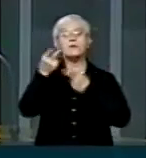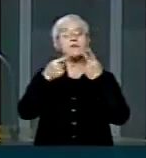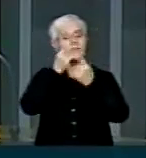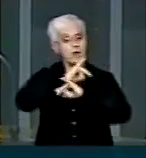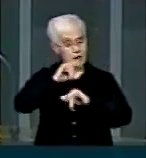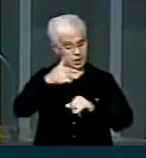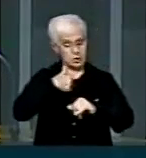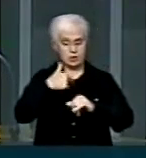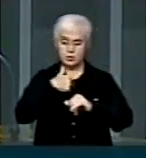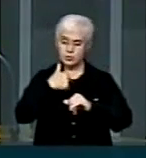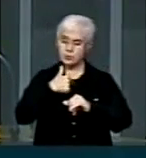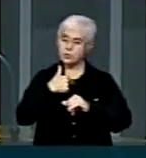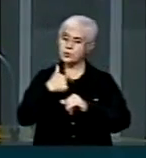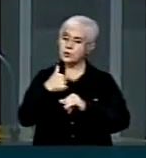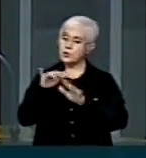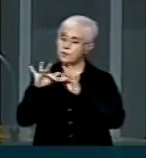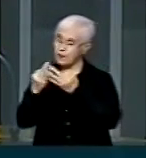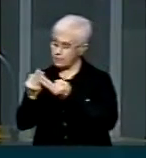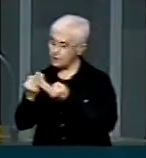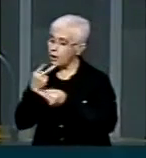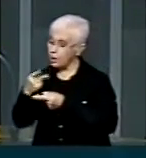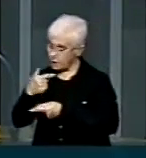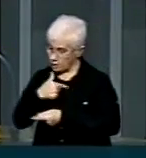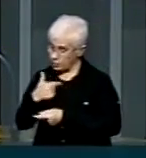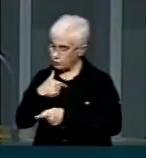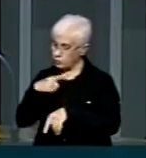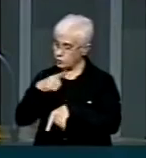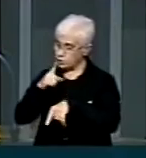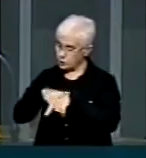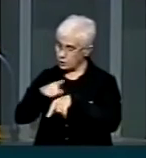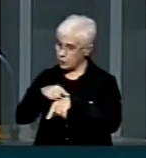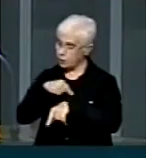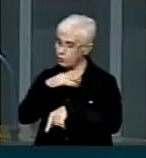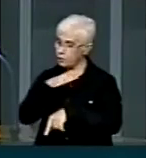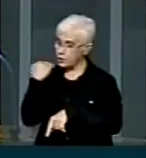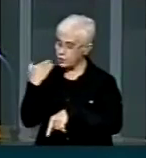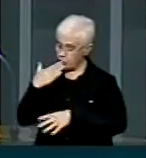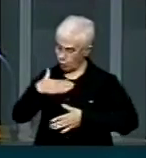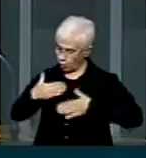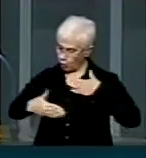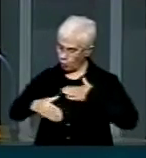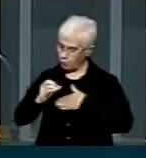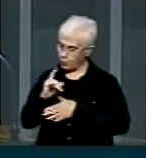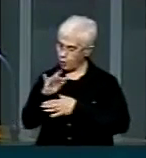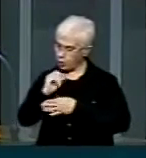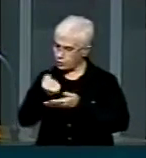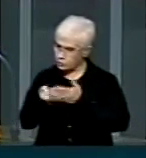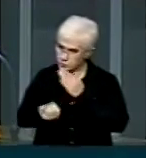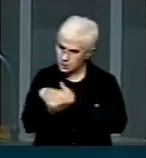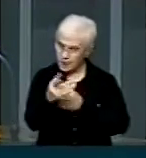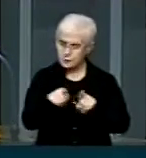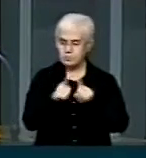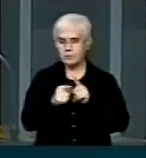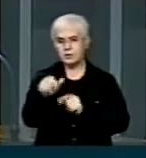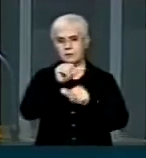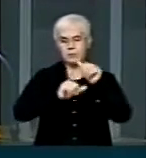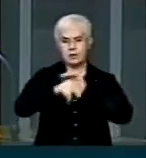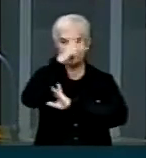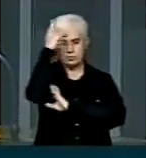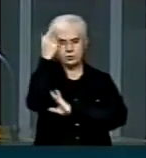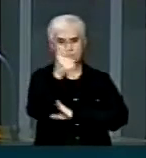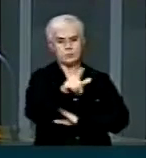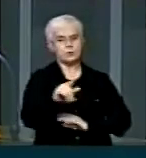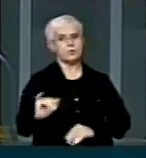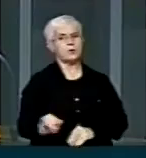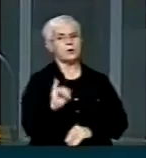doadores para seus familiares. A divulgação de informação clara pelos órgãos públicos é importante para que as